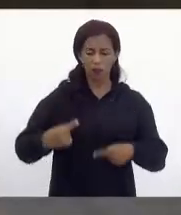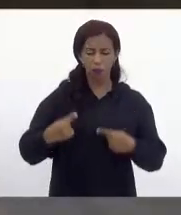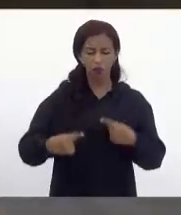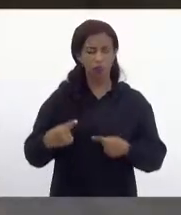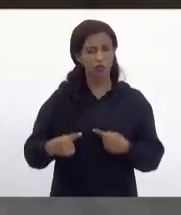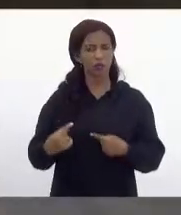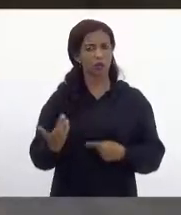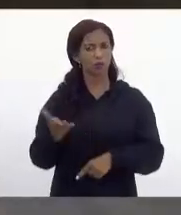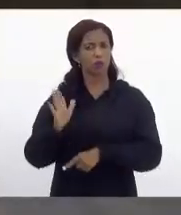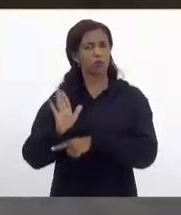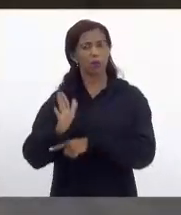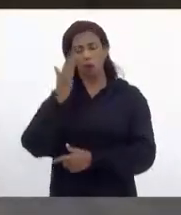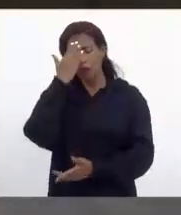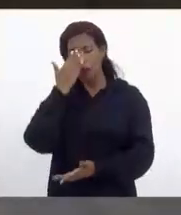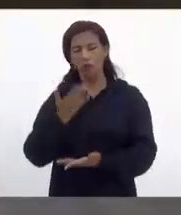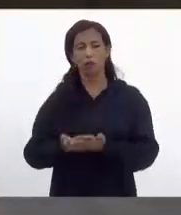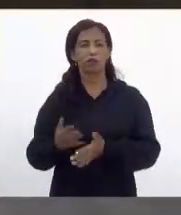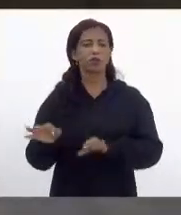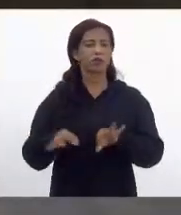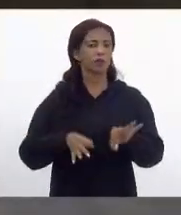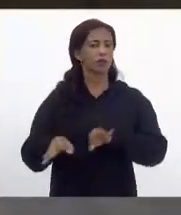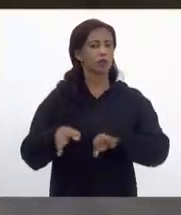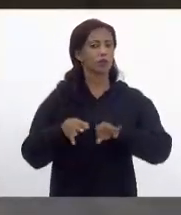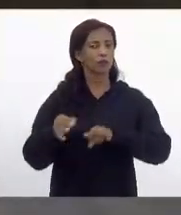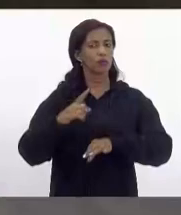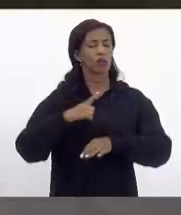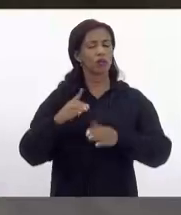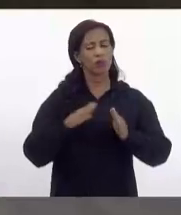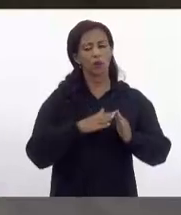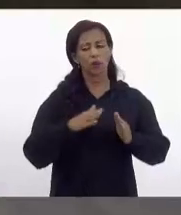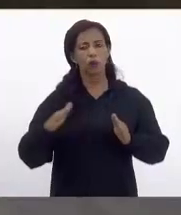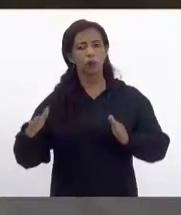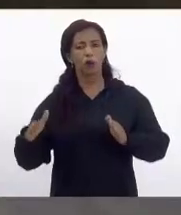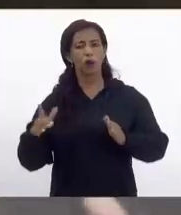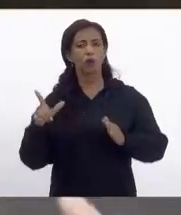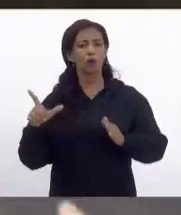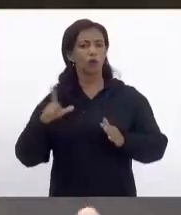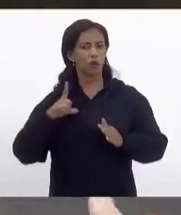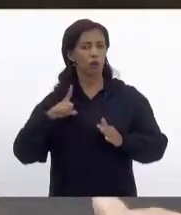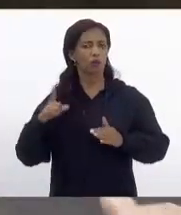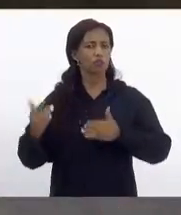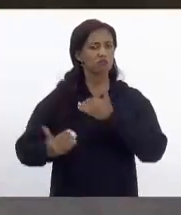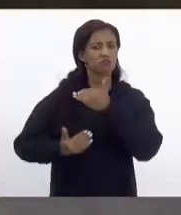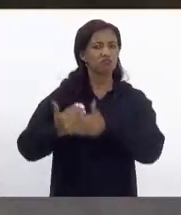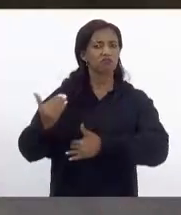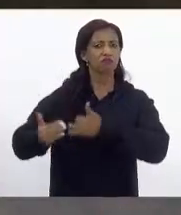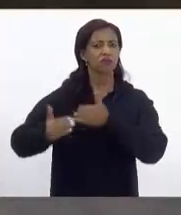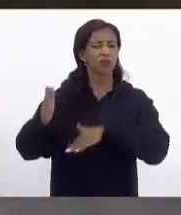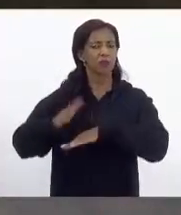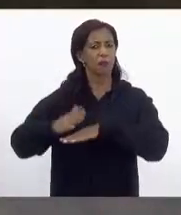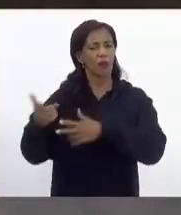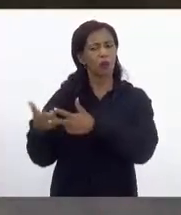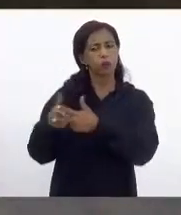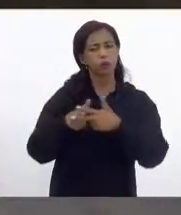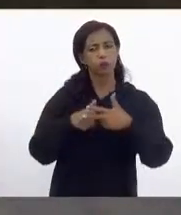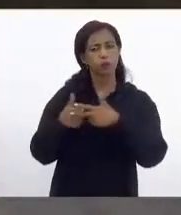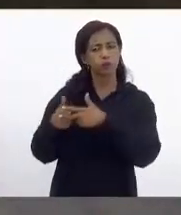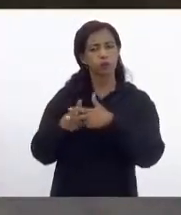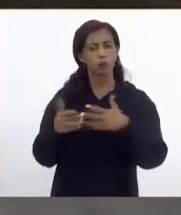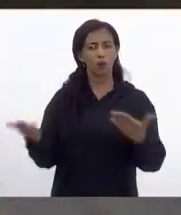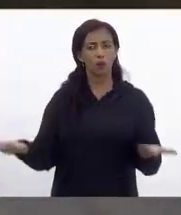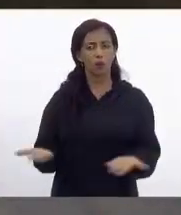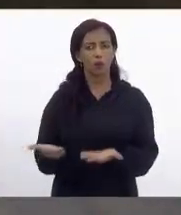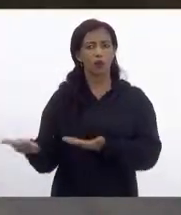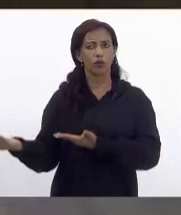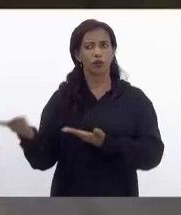tal. Acredito que o projeto, ele ao longo da sua tramitação, ainda será ainda mais aperfeiçoado. Hoje